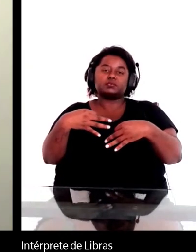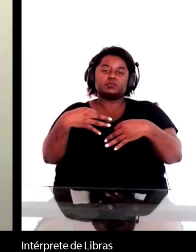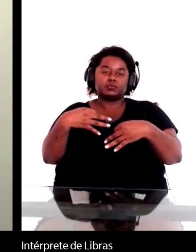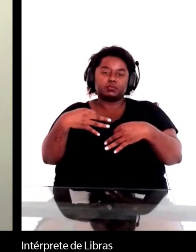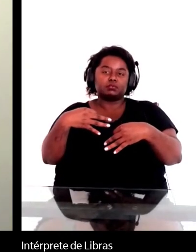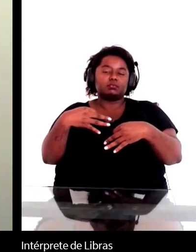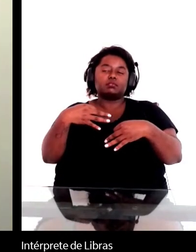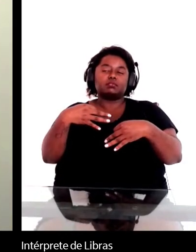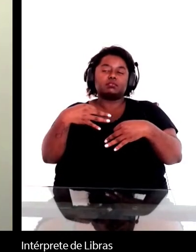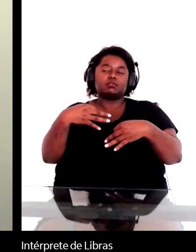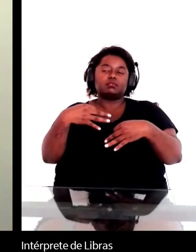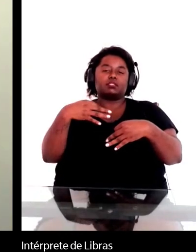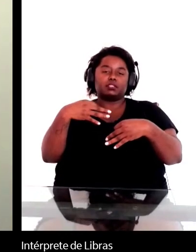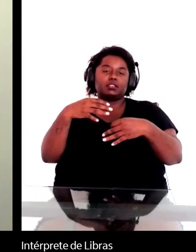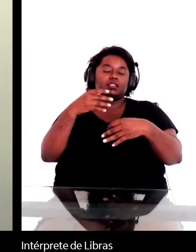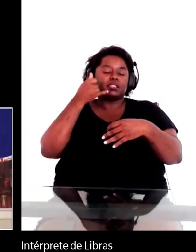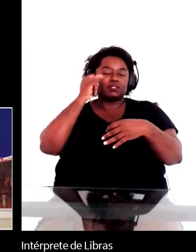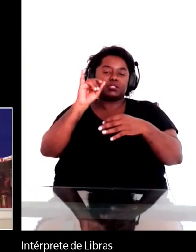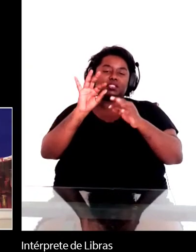temporal